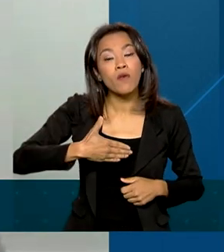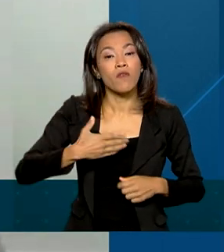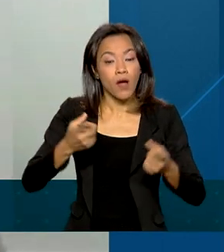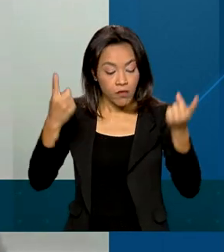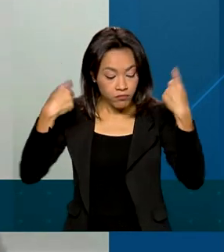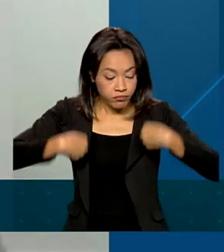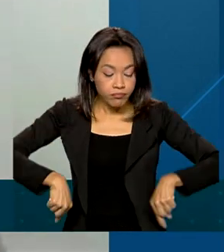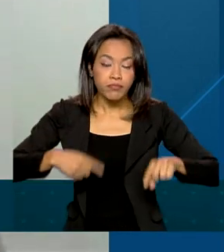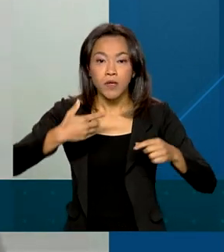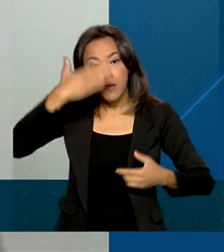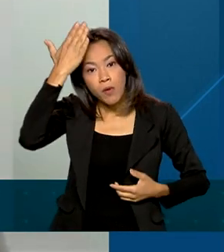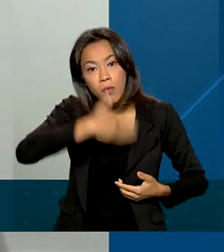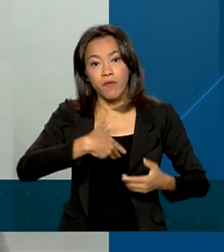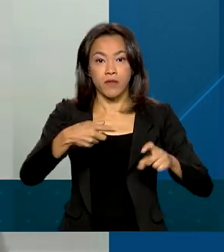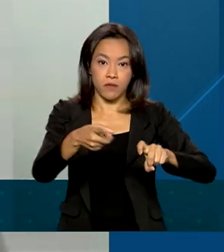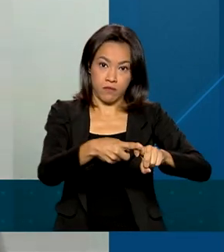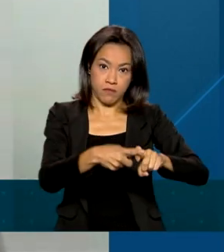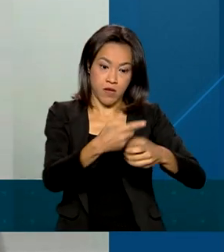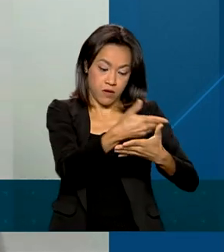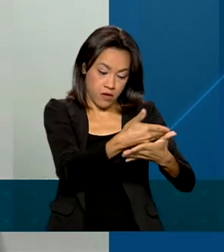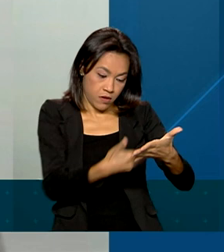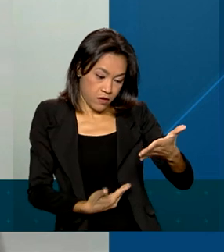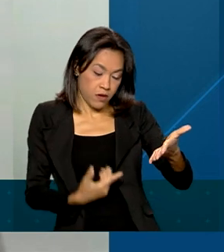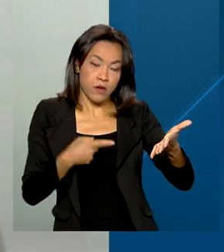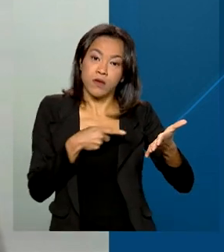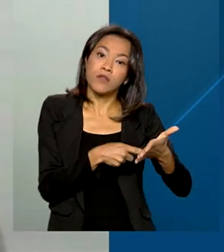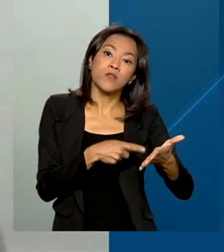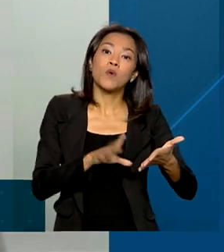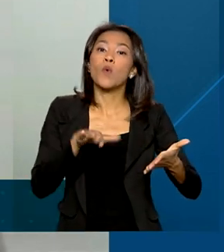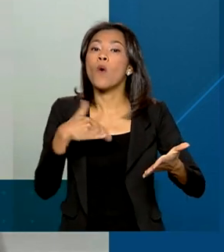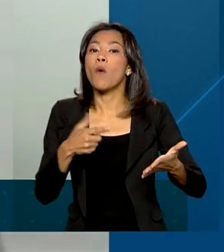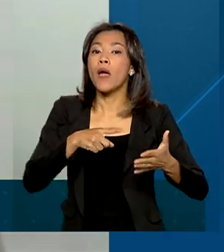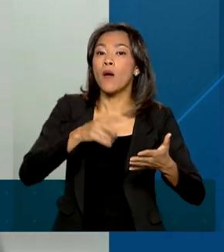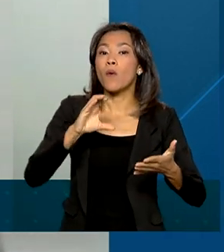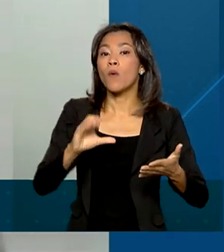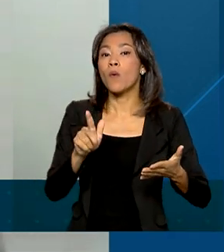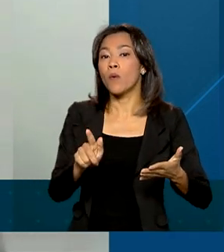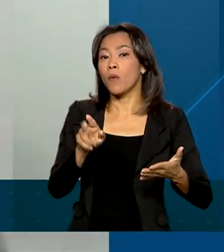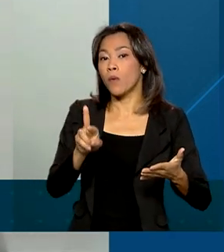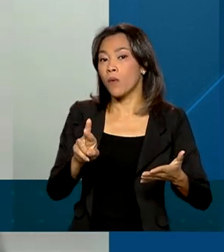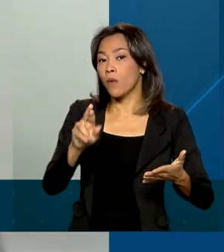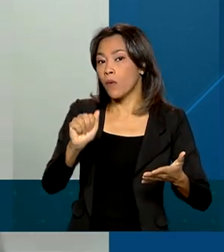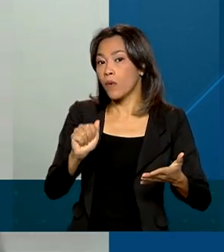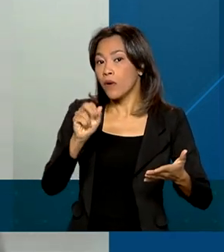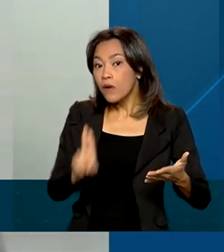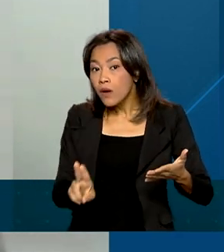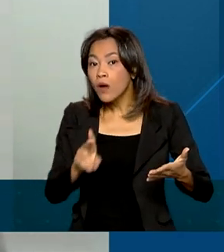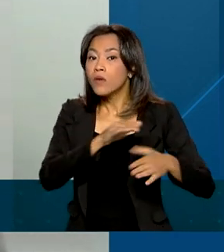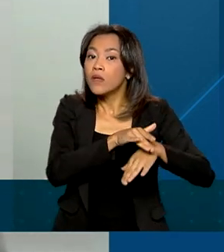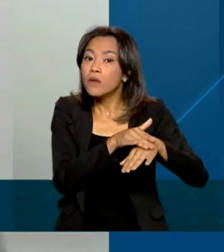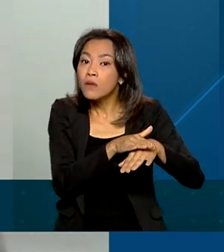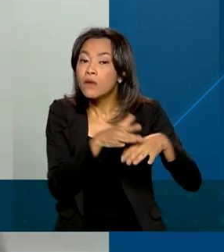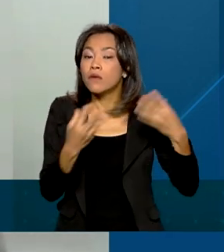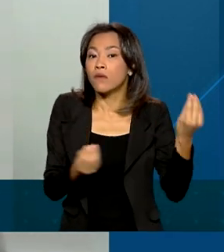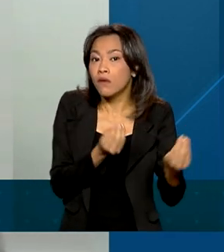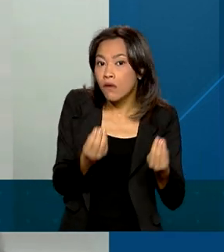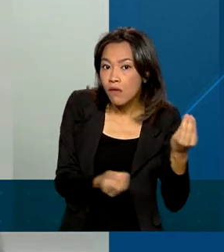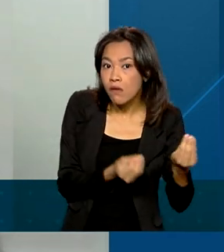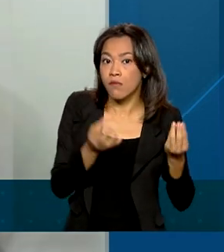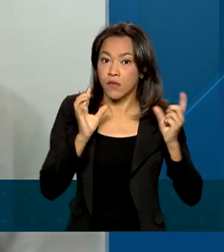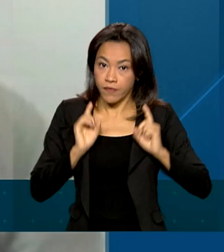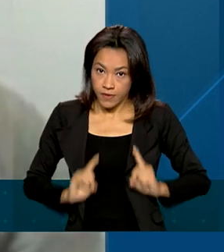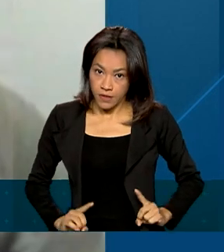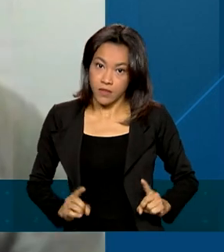de laudo médico que especifique a espécie e o grau de deficiência, bem como indique a necessidade da órtese ou